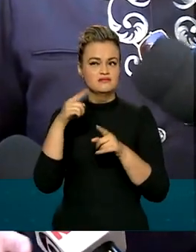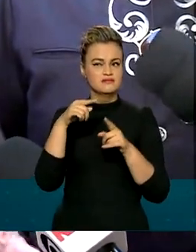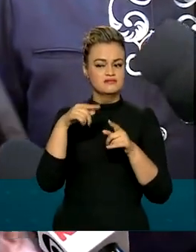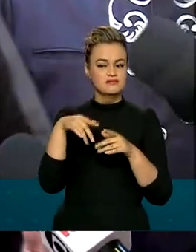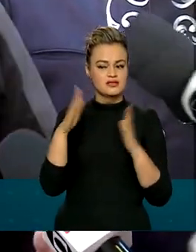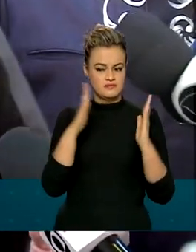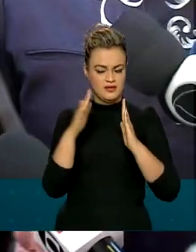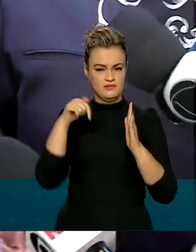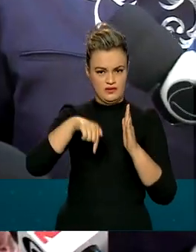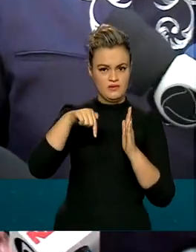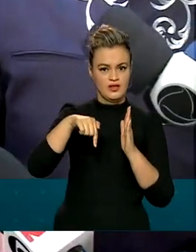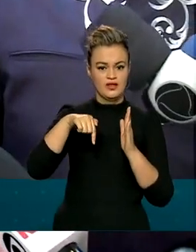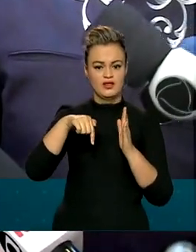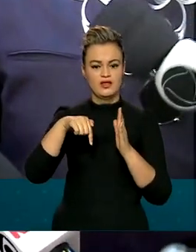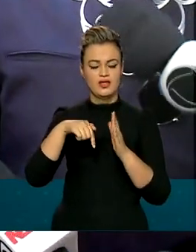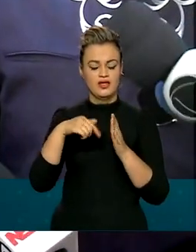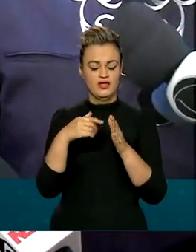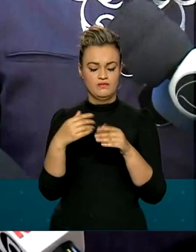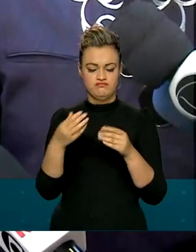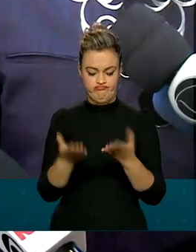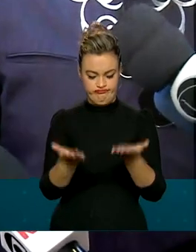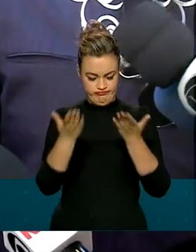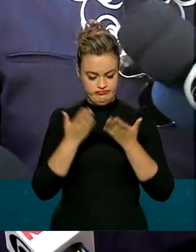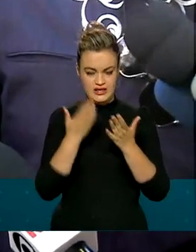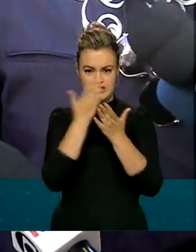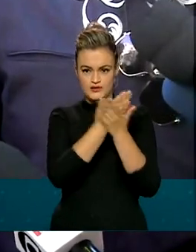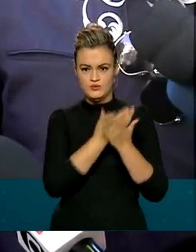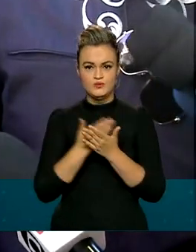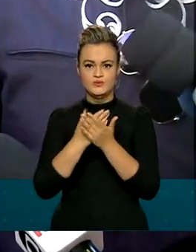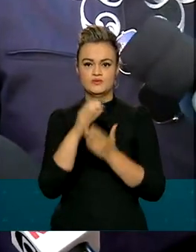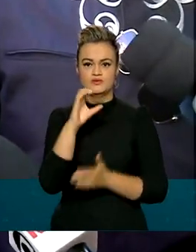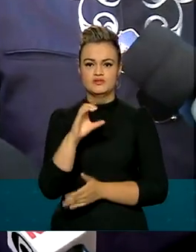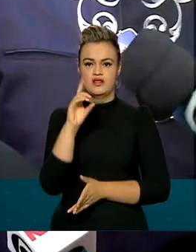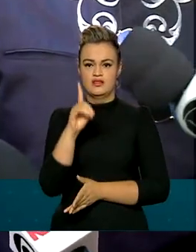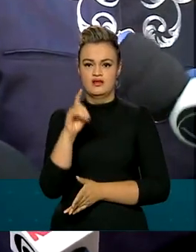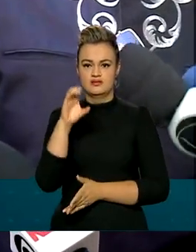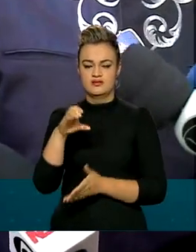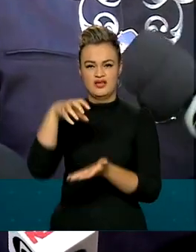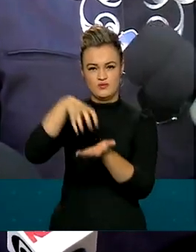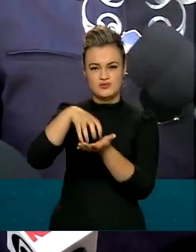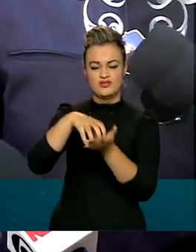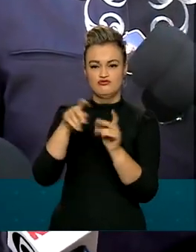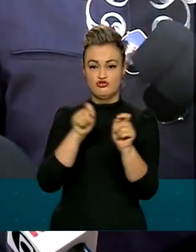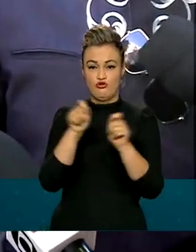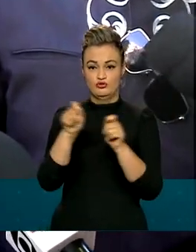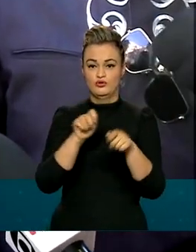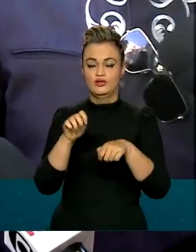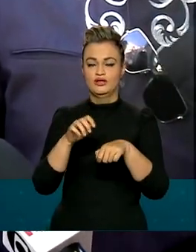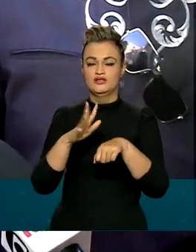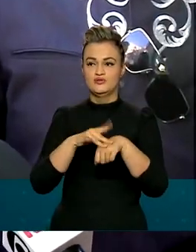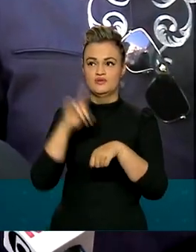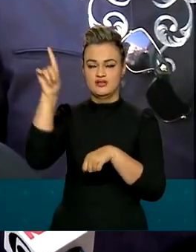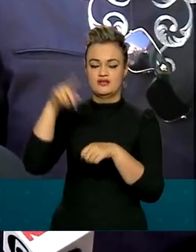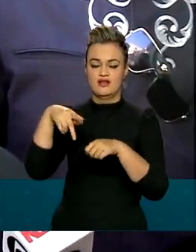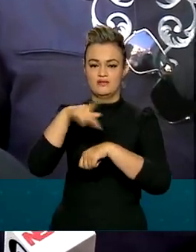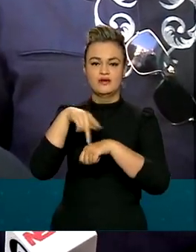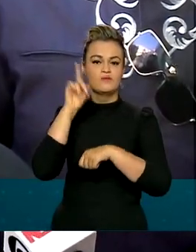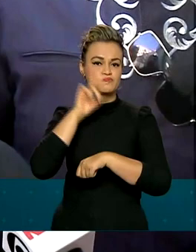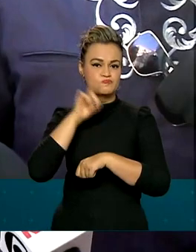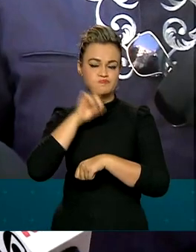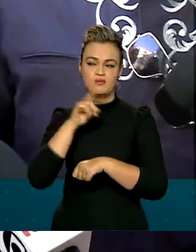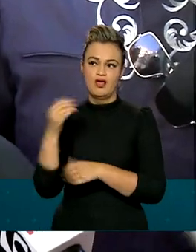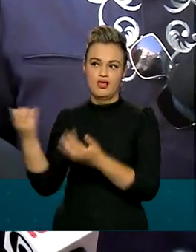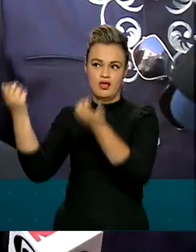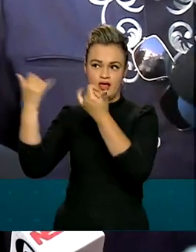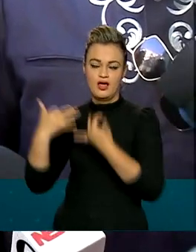tive acesso a estudos do CDC, Centro de Controle de Doenças dos Estados Unidos. O que